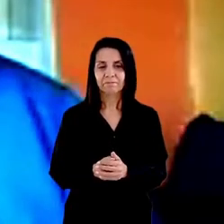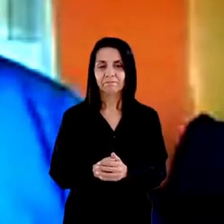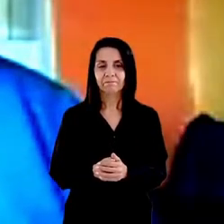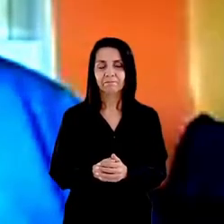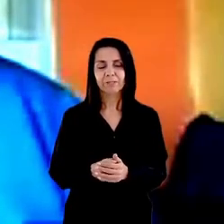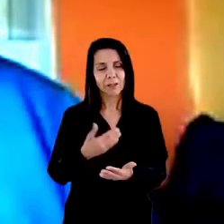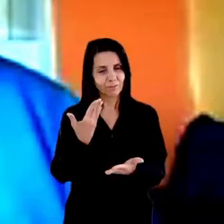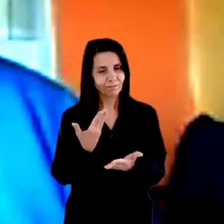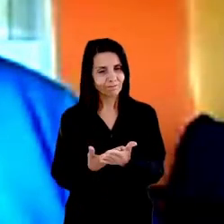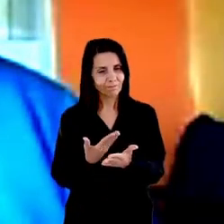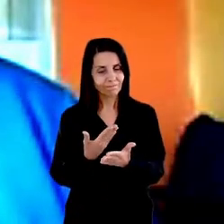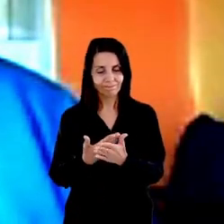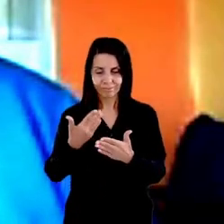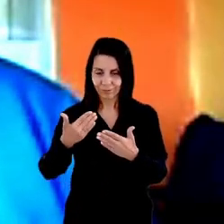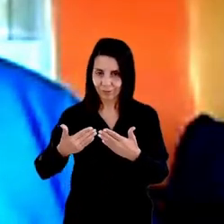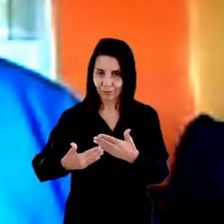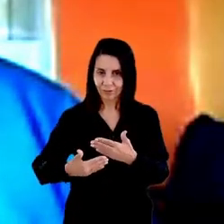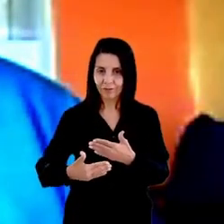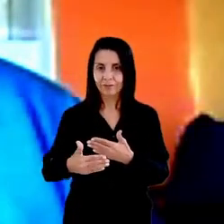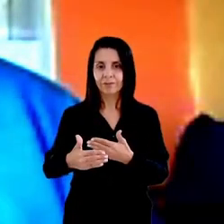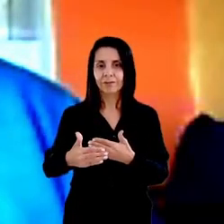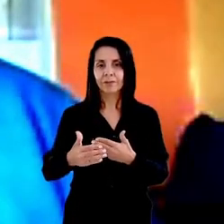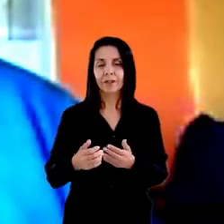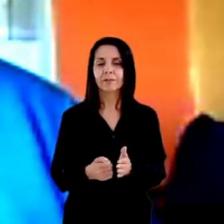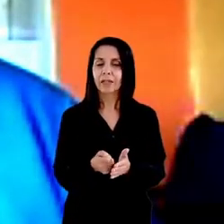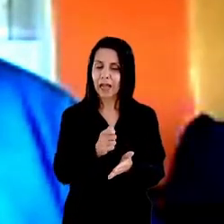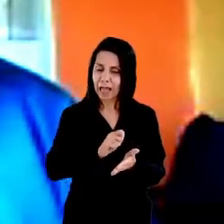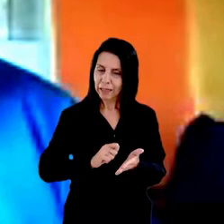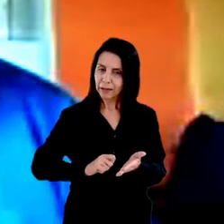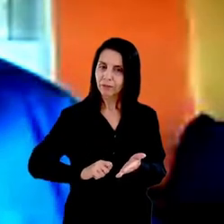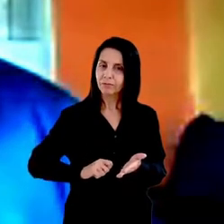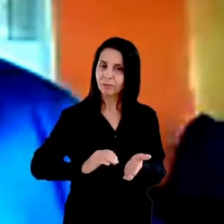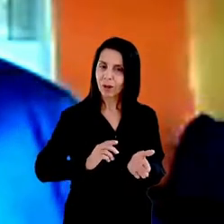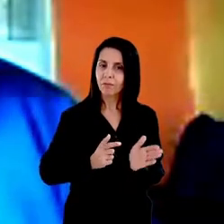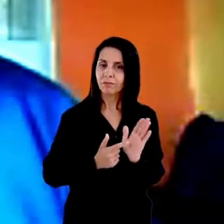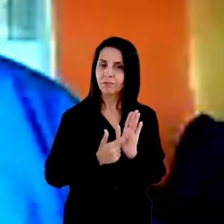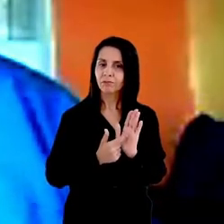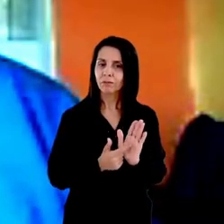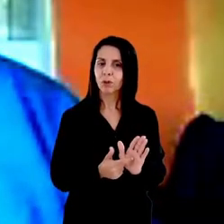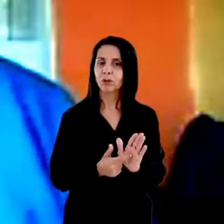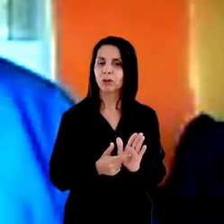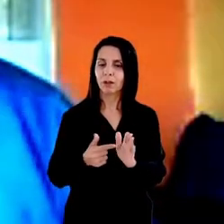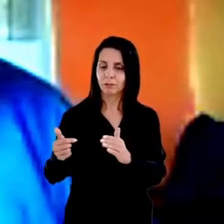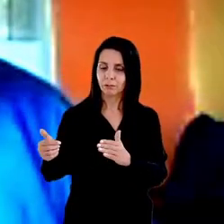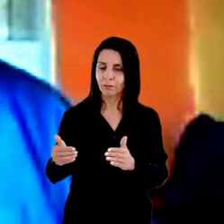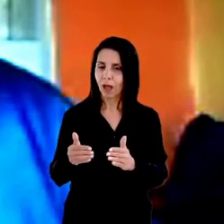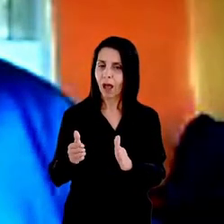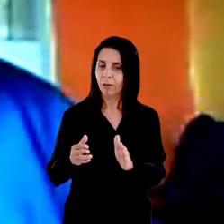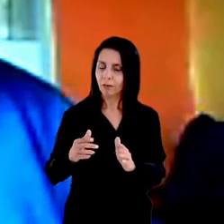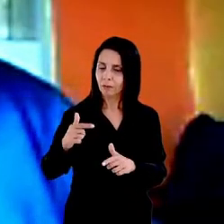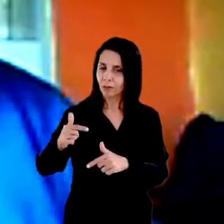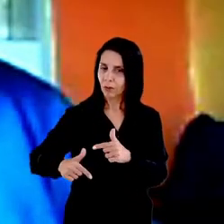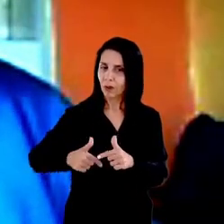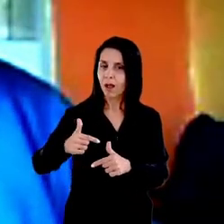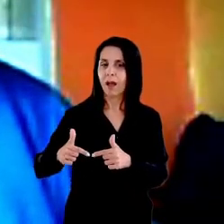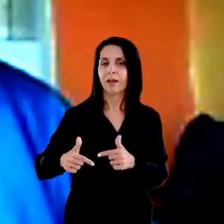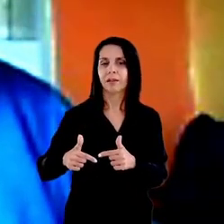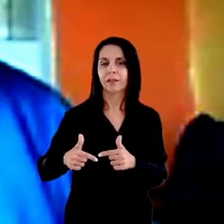e direitos de atuação isso está lá escrito um pouco nos caminhos deste GT mas o acesso à água